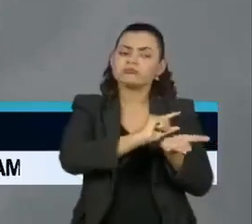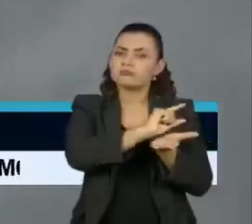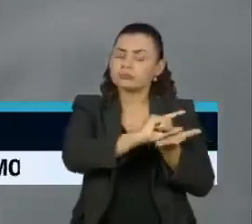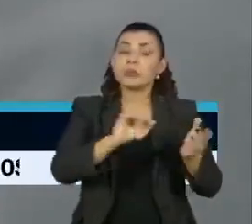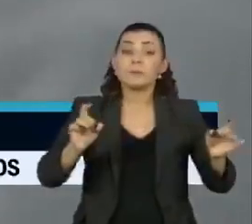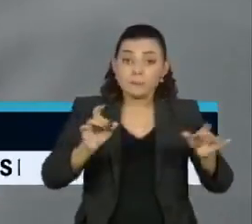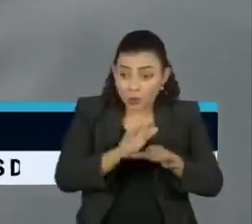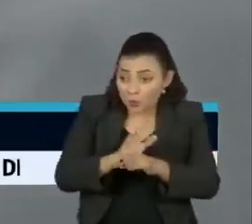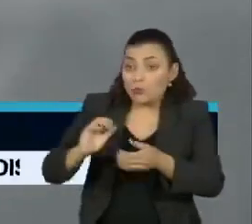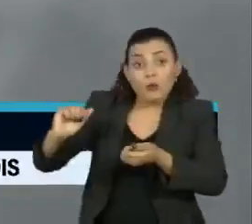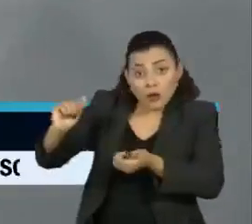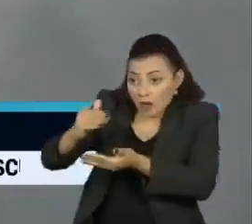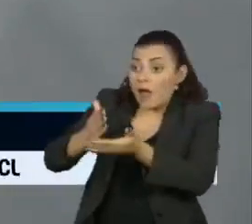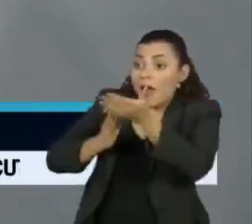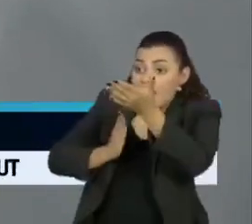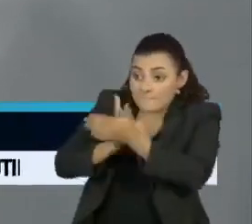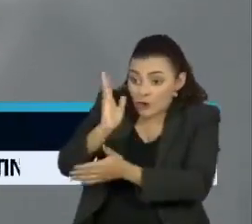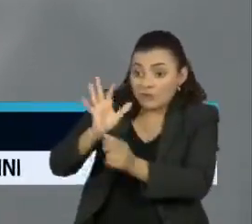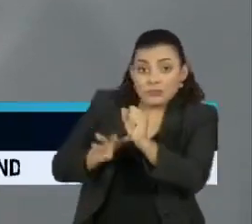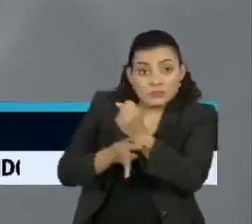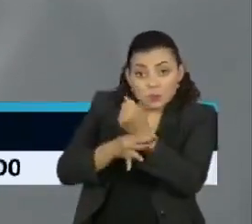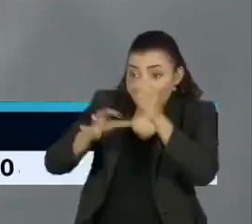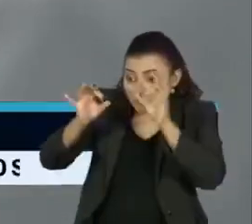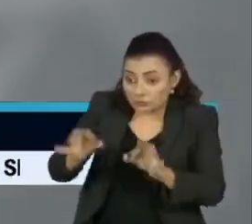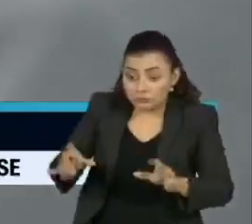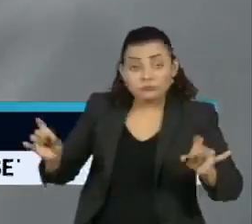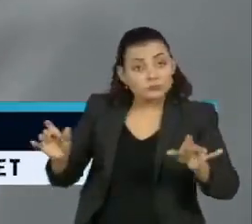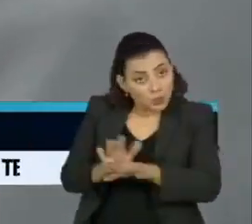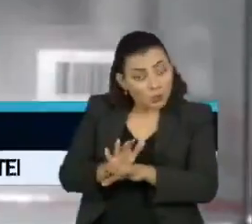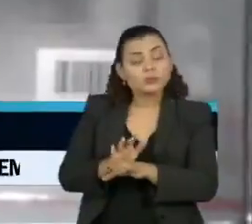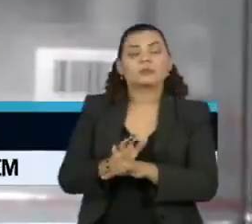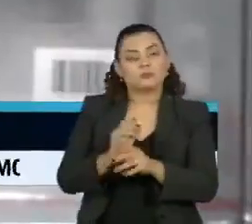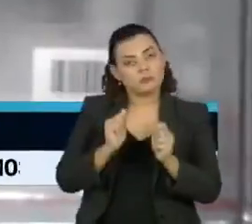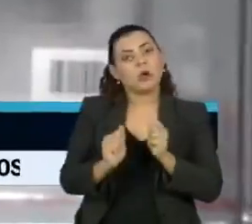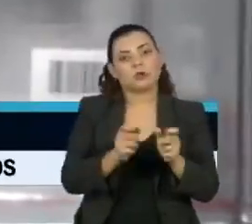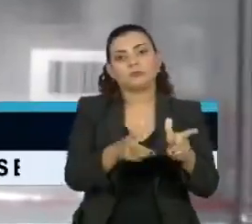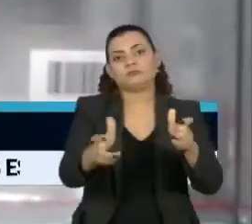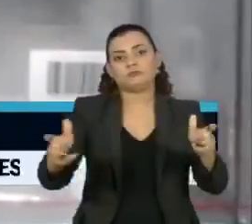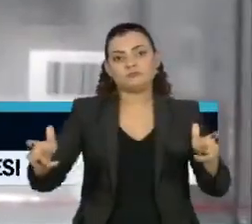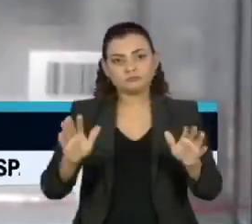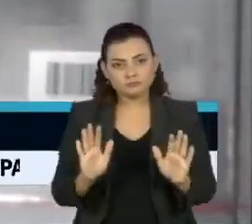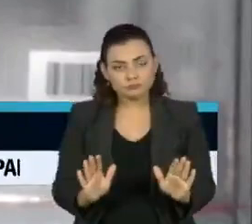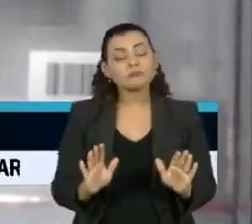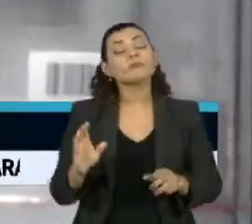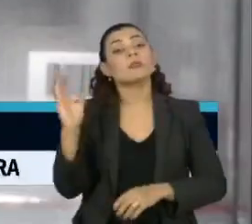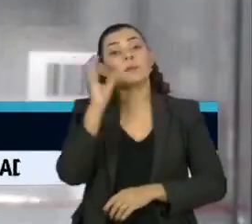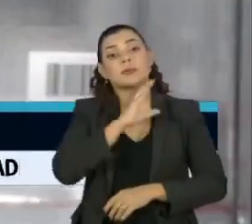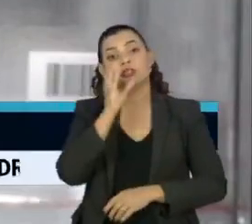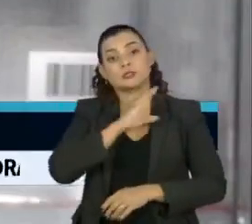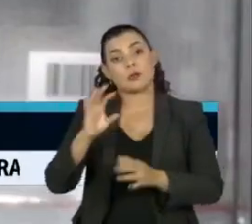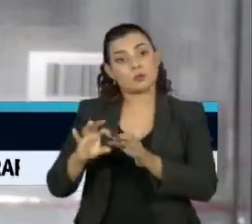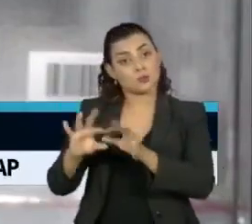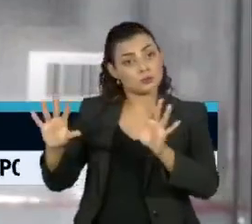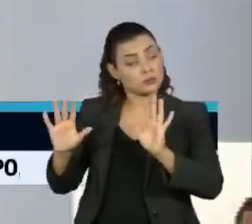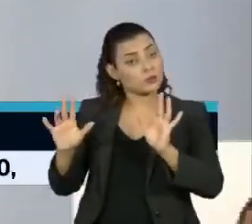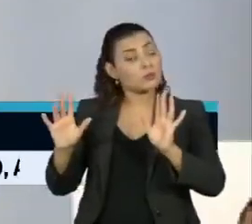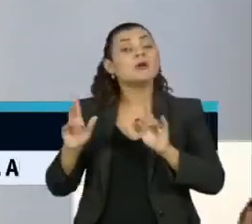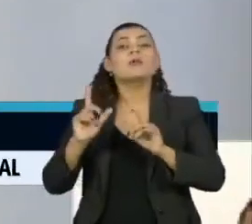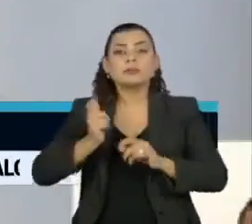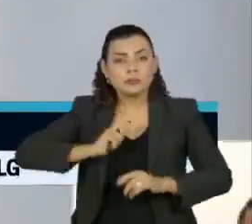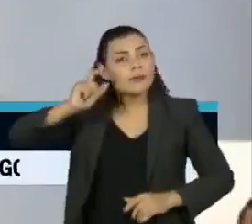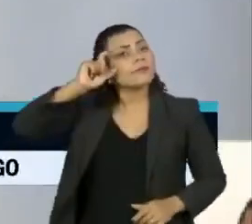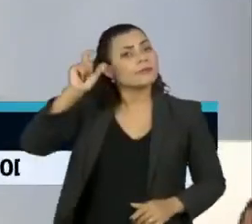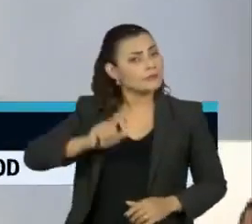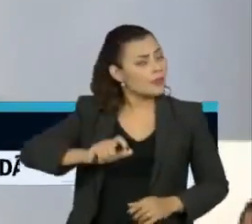estiver registrada e garantida segurança e eficácia pela Anvisa ou autorização de uso emergencial. Há todo o